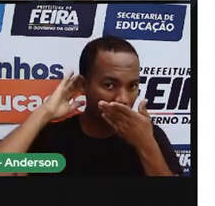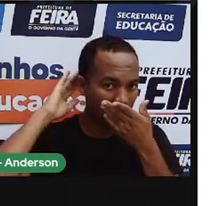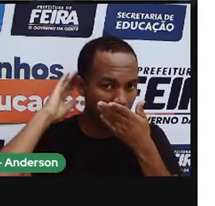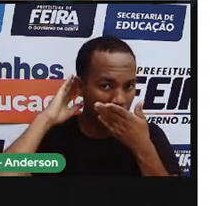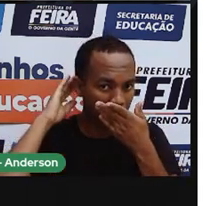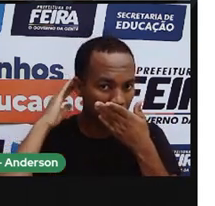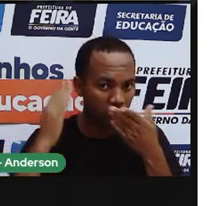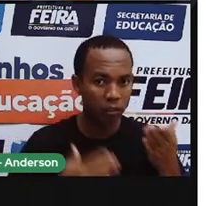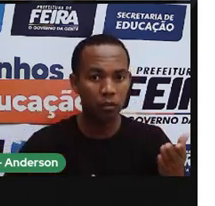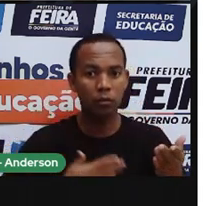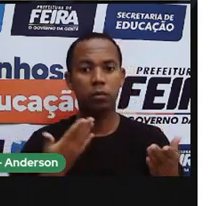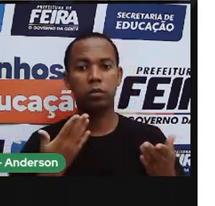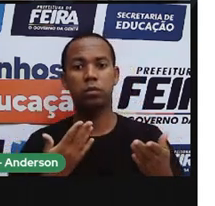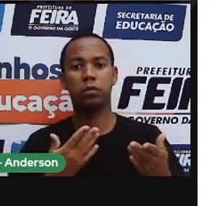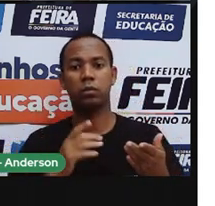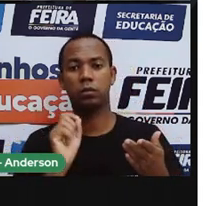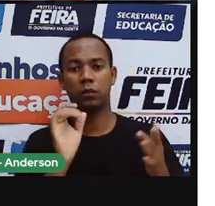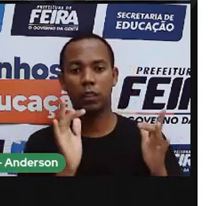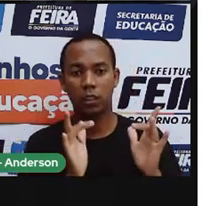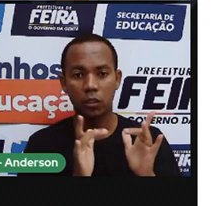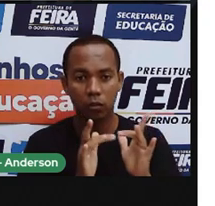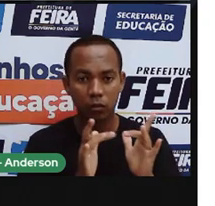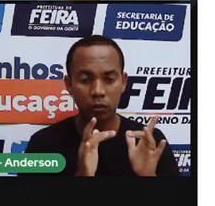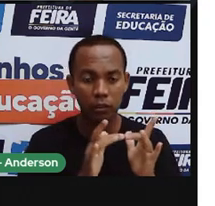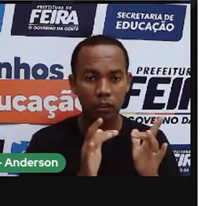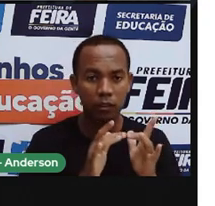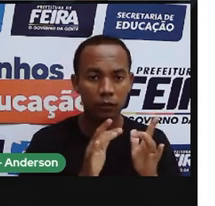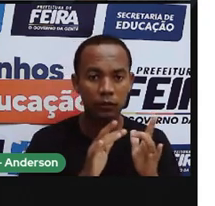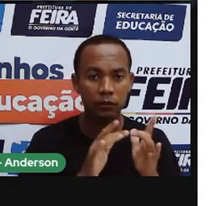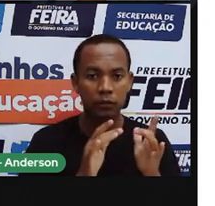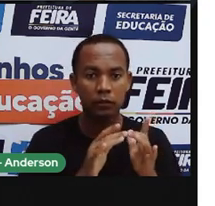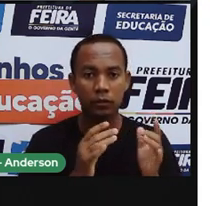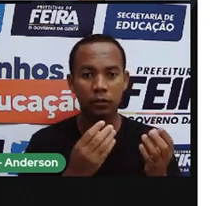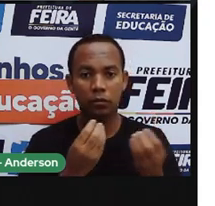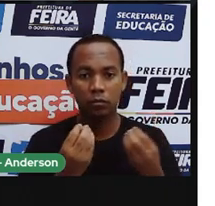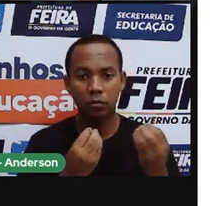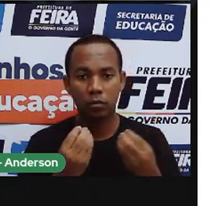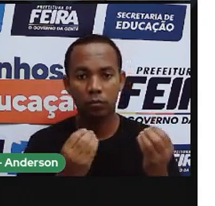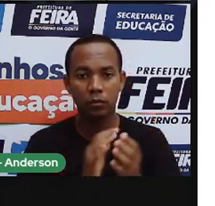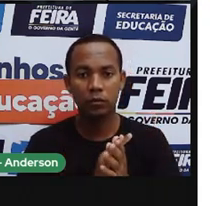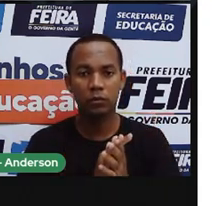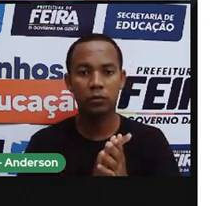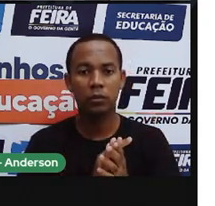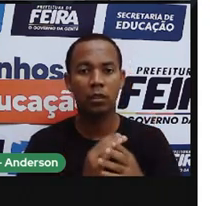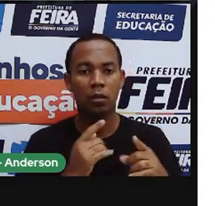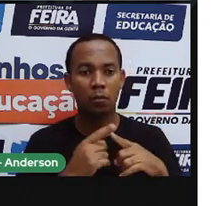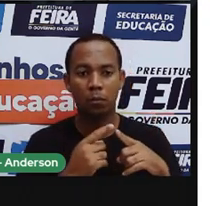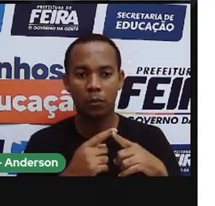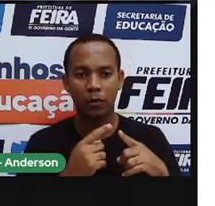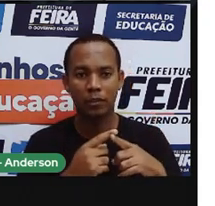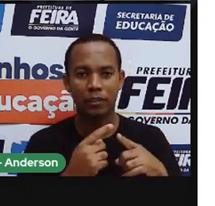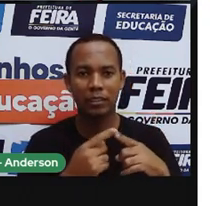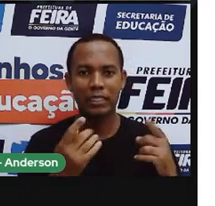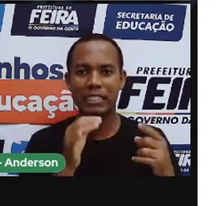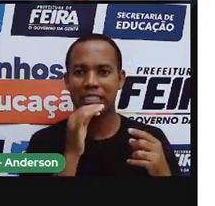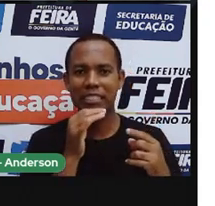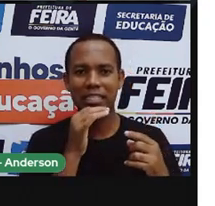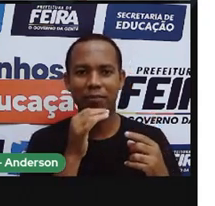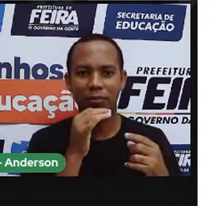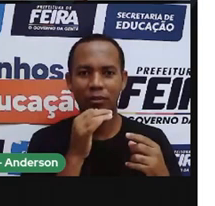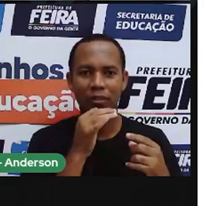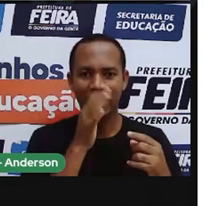se espantaram a entrar em contato pela primeira vez com uma galinha, porque não era um animal, na verdade, tipicamente